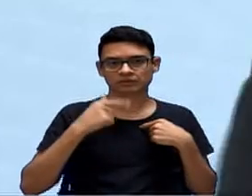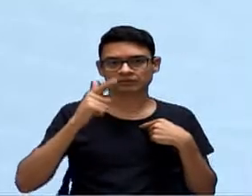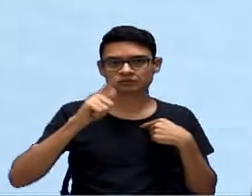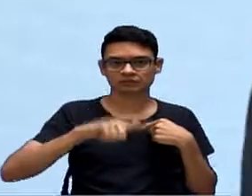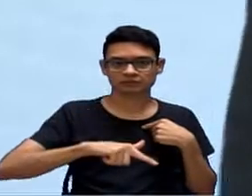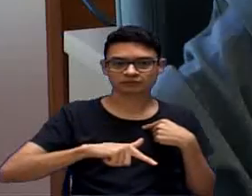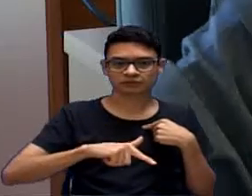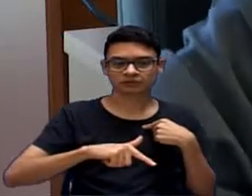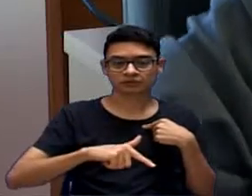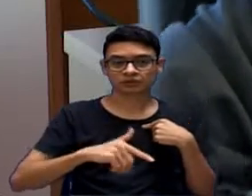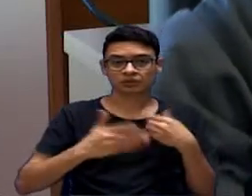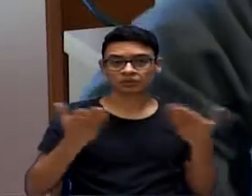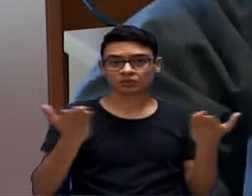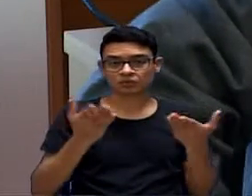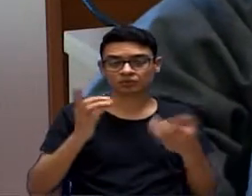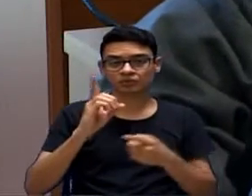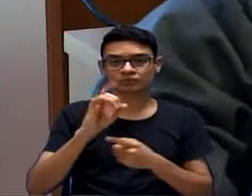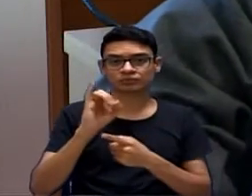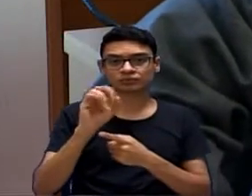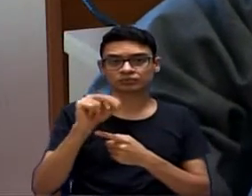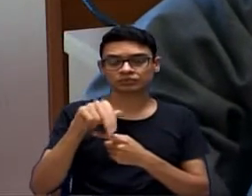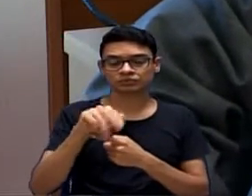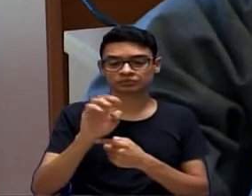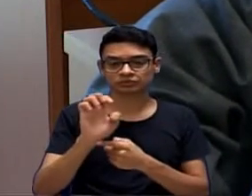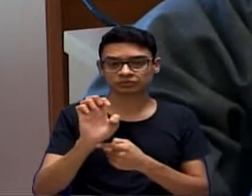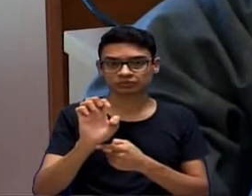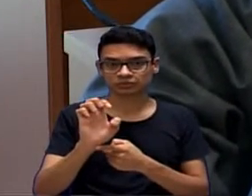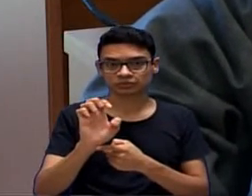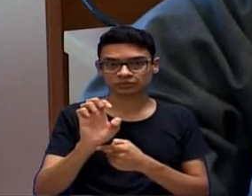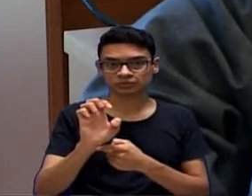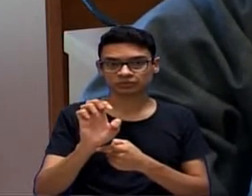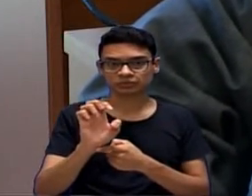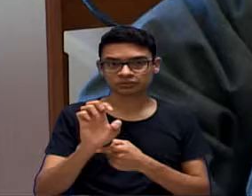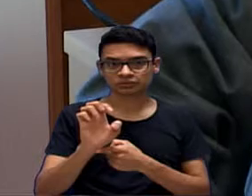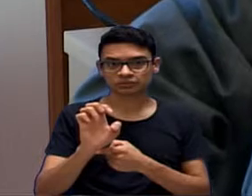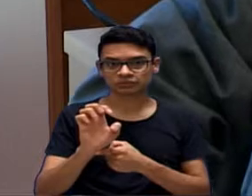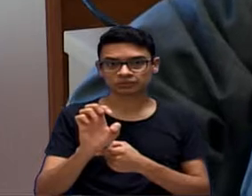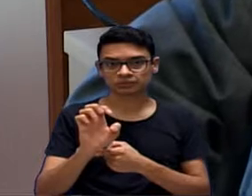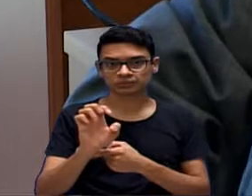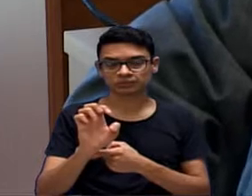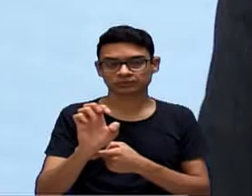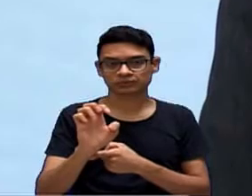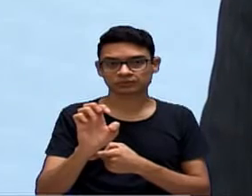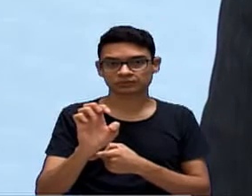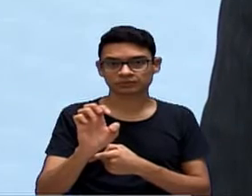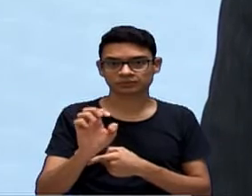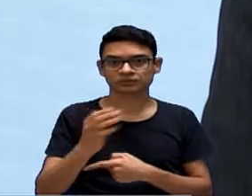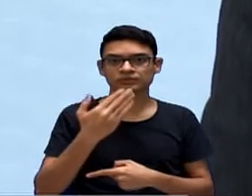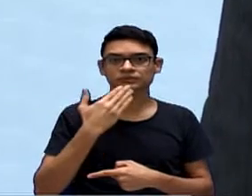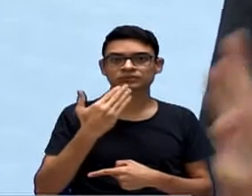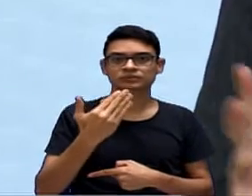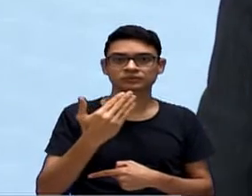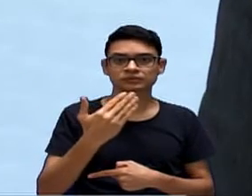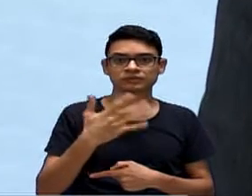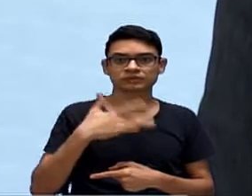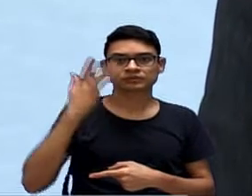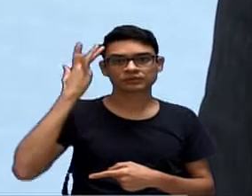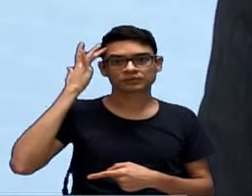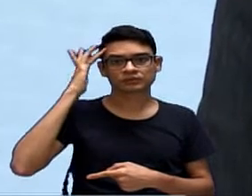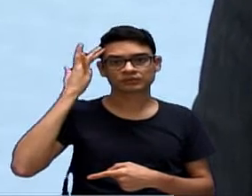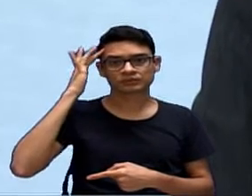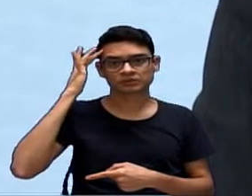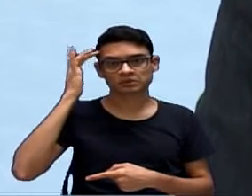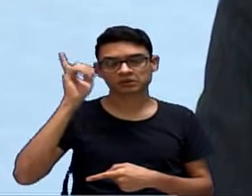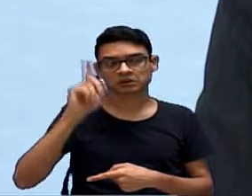pelo vereador Dini, que estava... Falou, tem projeto meu parado. pedi pelo regimento duas vezes em sessões. Eu acho que isso não é